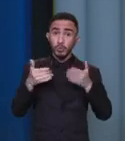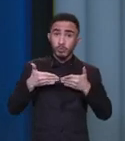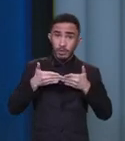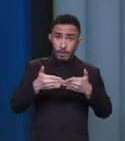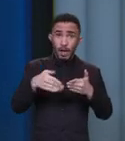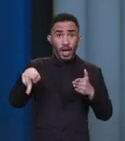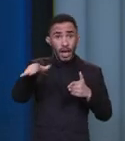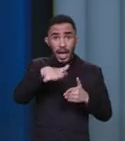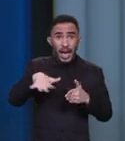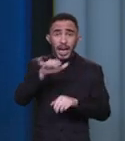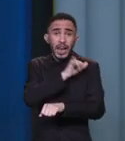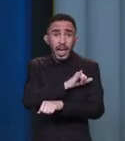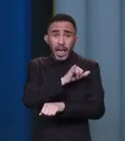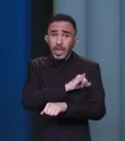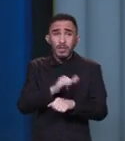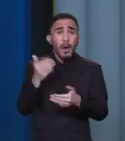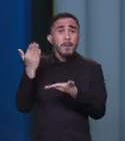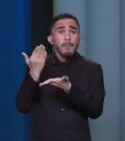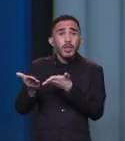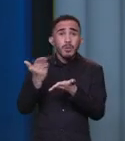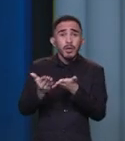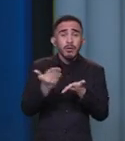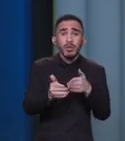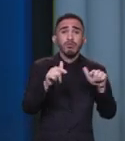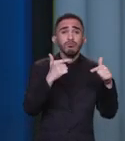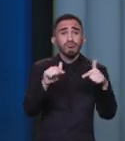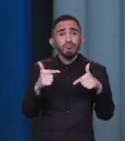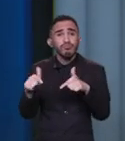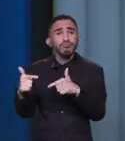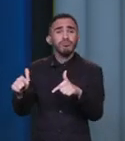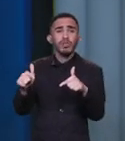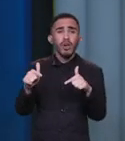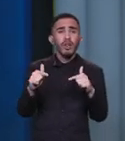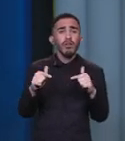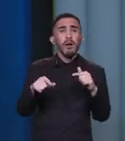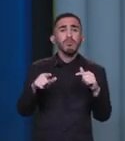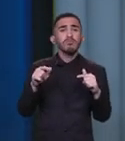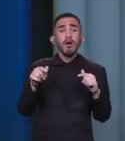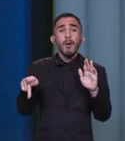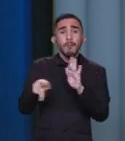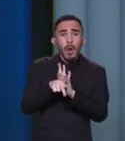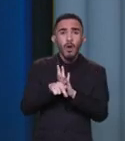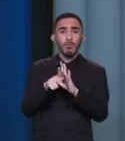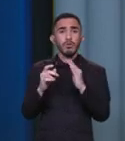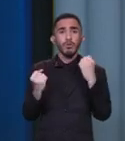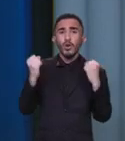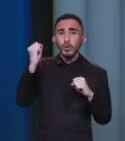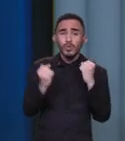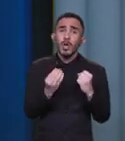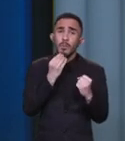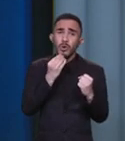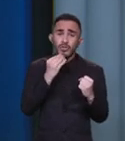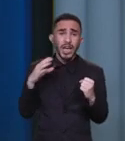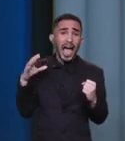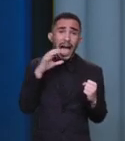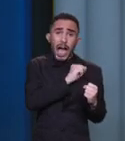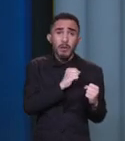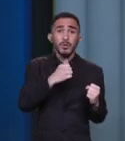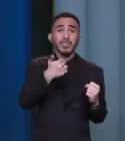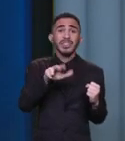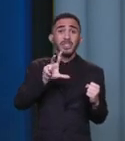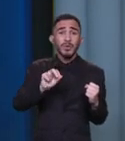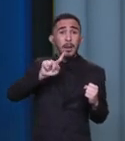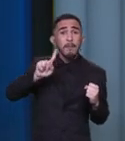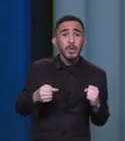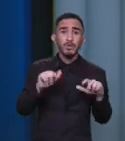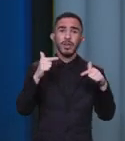histórica do Rio, perdeu milhares de empregos. Uma indústria que poderia gerar rapidamente 150 mil empregos diretos